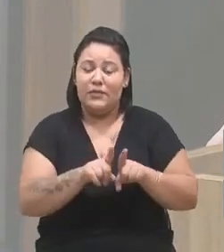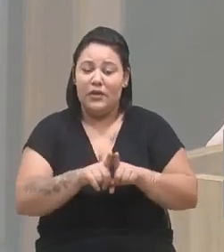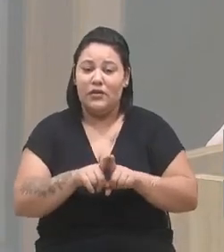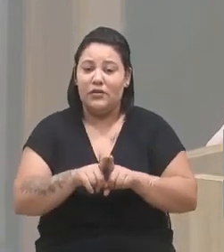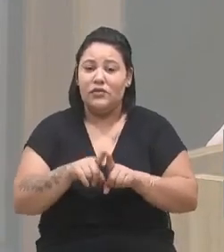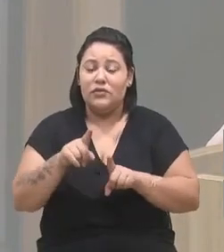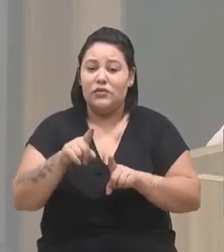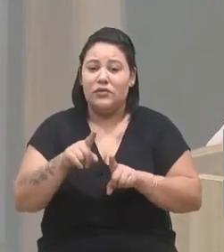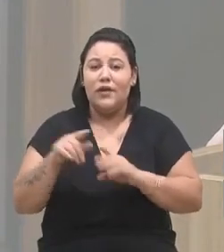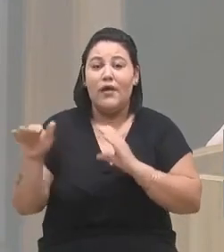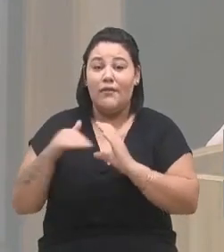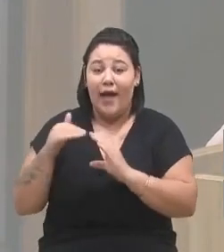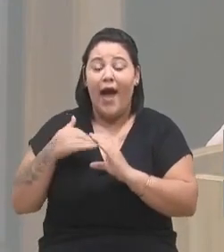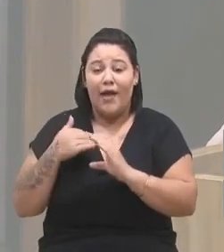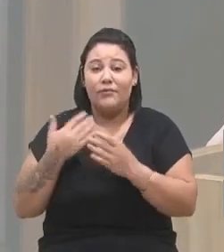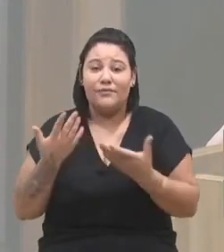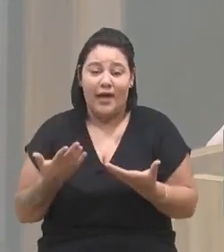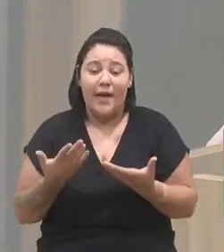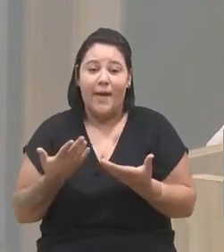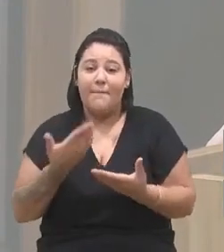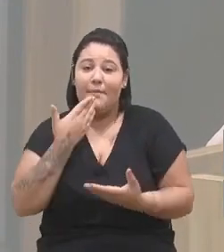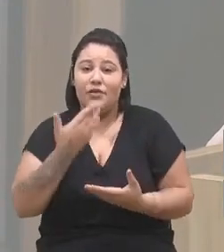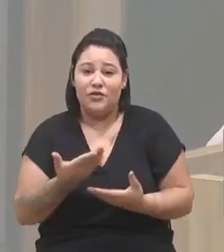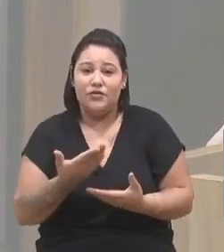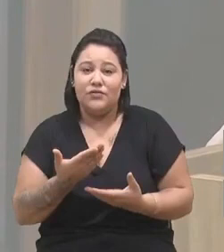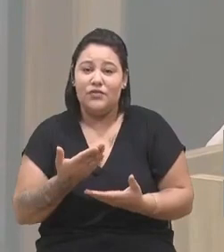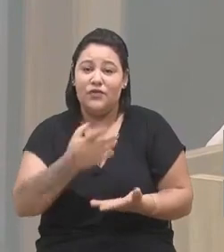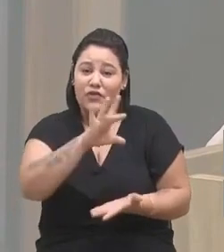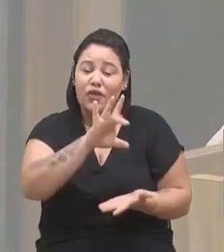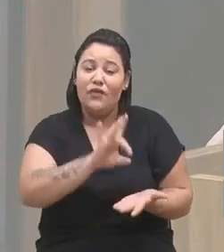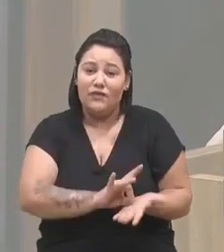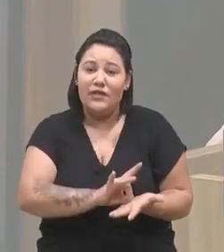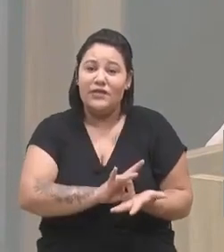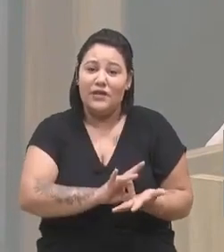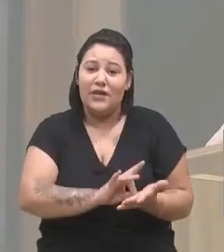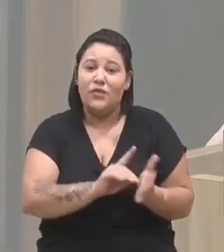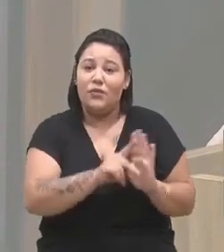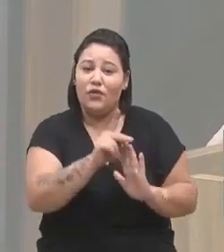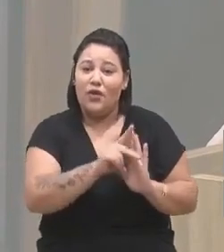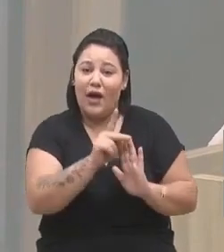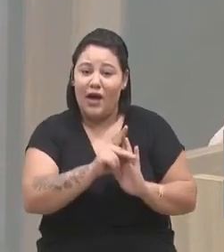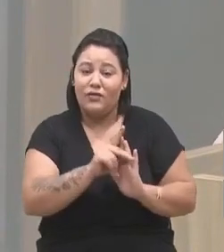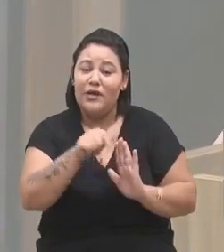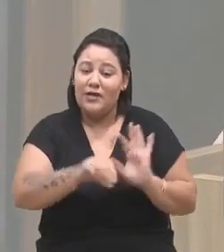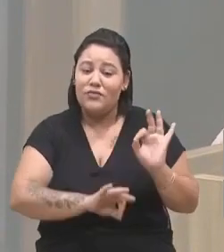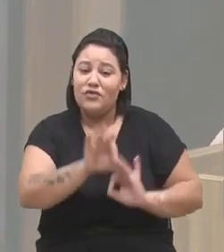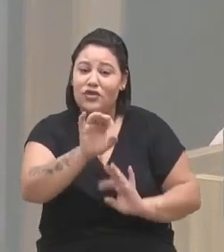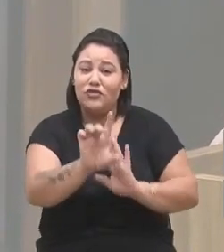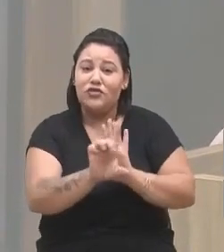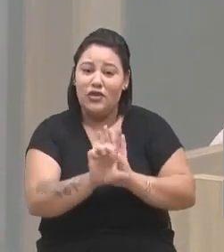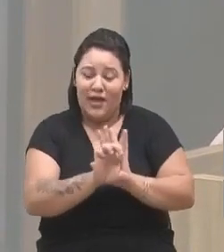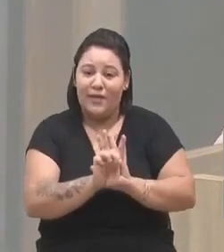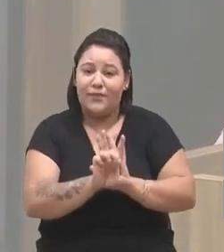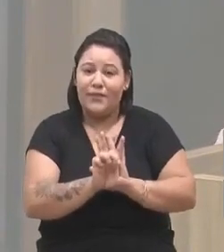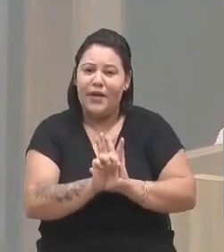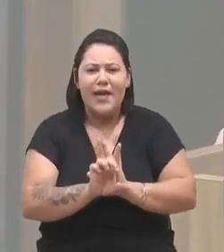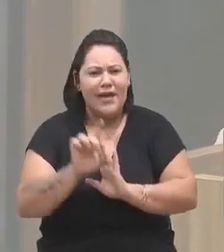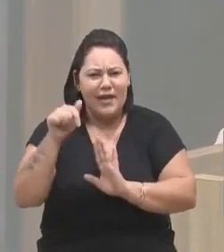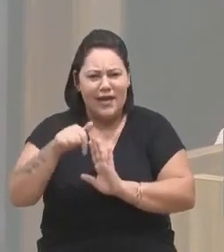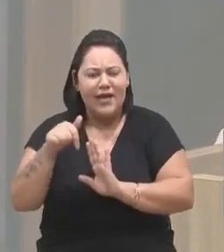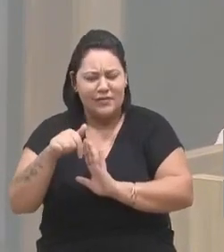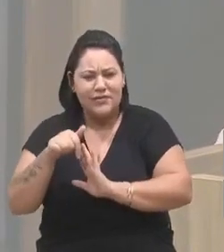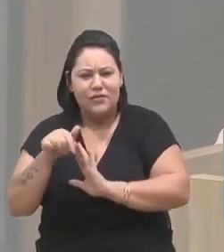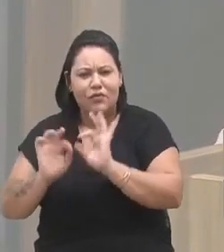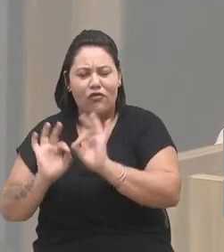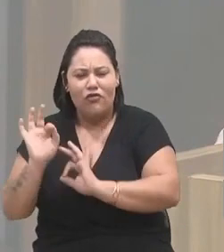encaminharam, querendo também que se fosse protocolado esse projeto de lei. E esse projeto de lei, ele versa